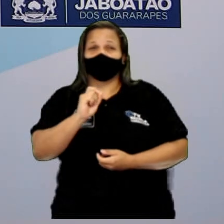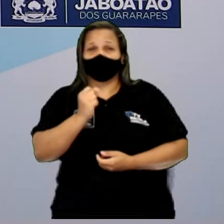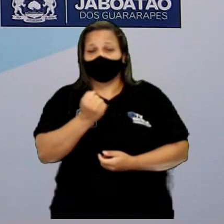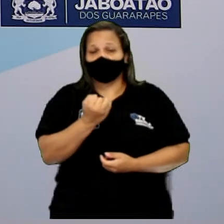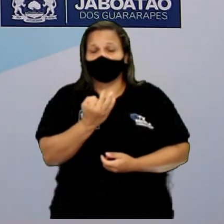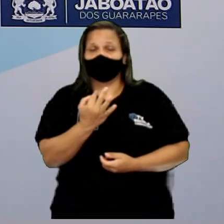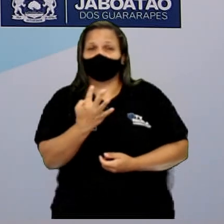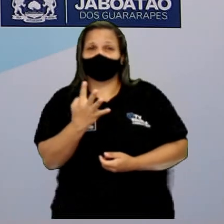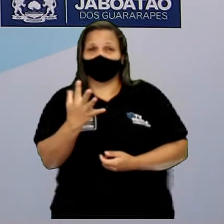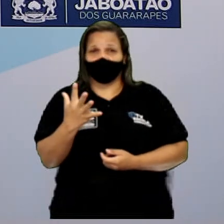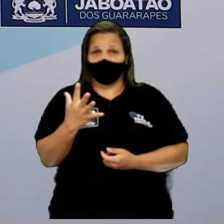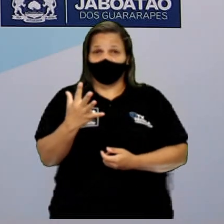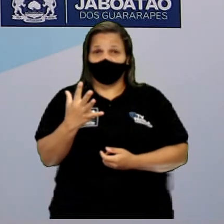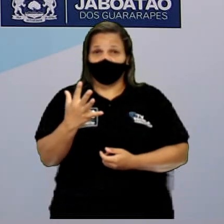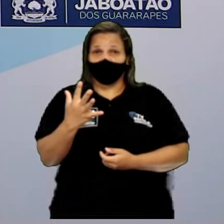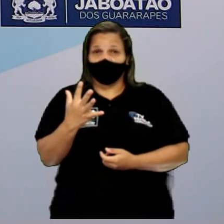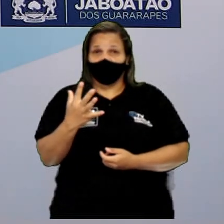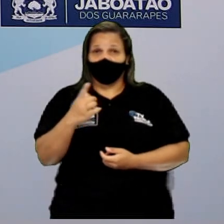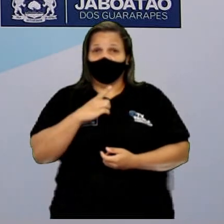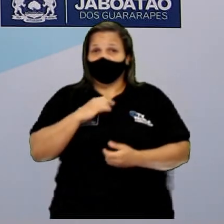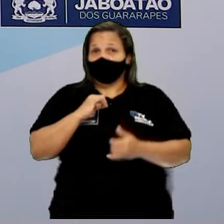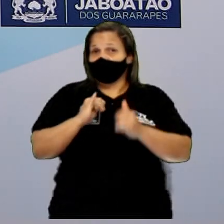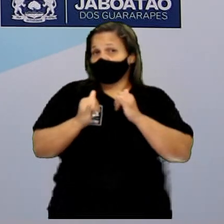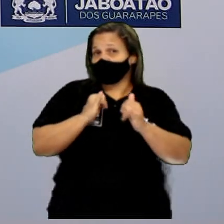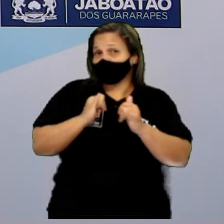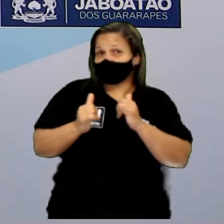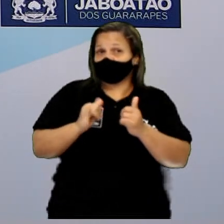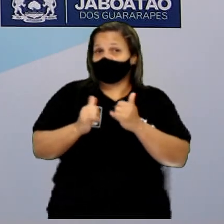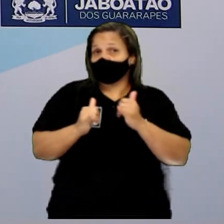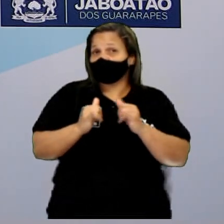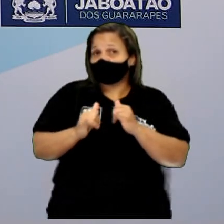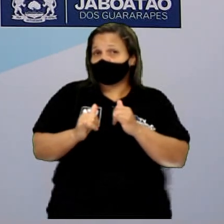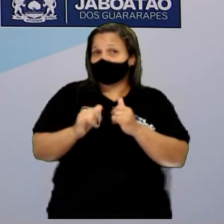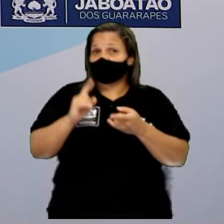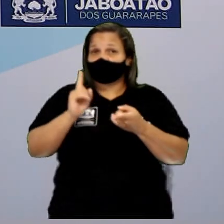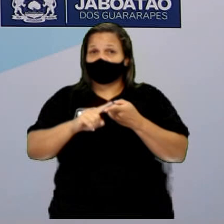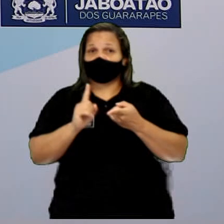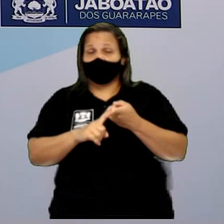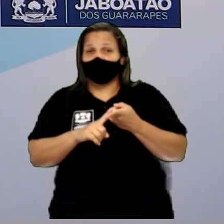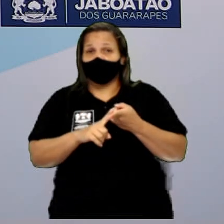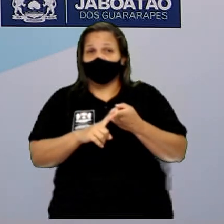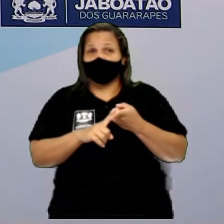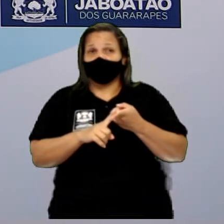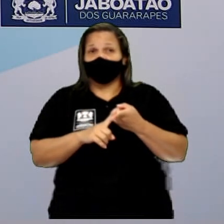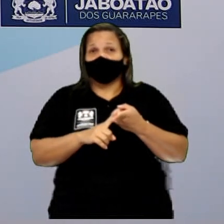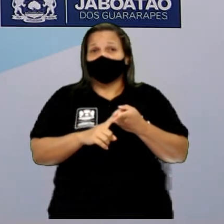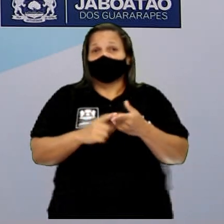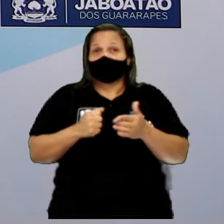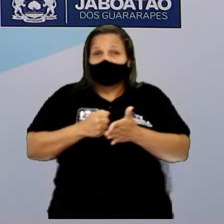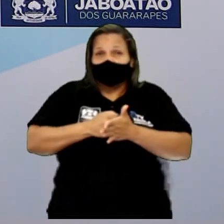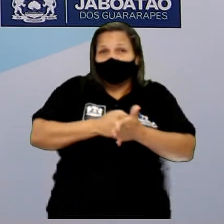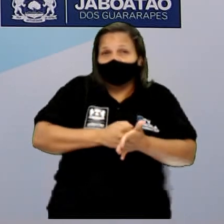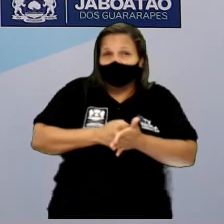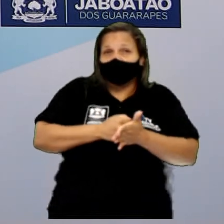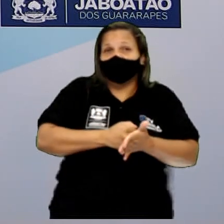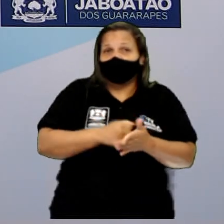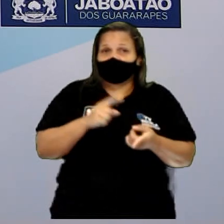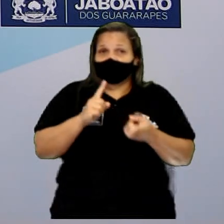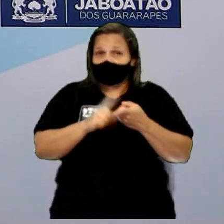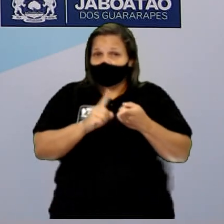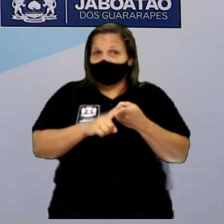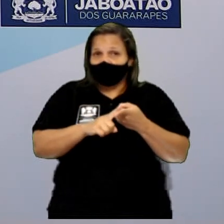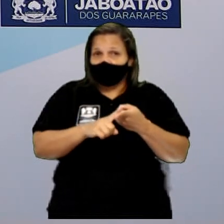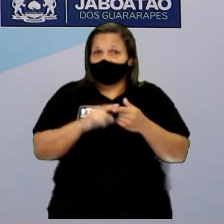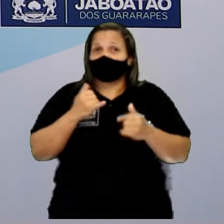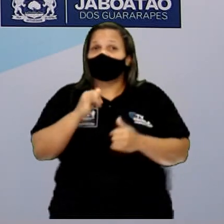de corrente elétrica que está passando, se você tem os valores da tensão elétrica, você pode calcular